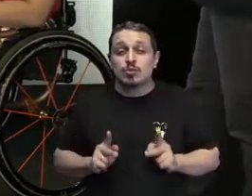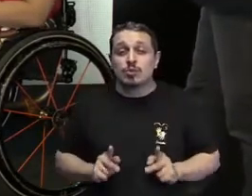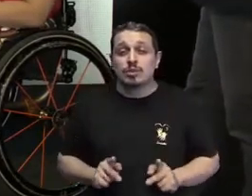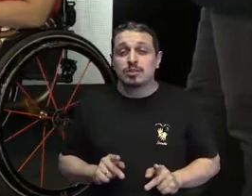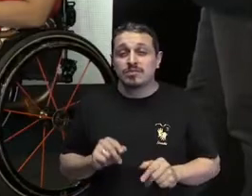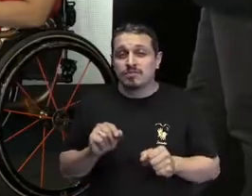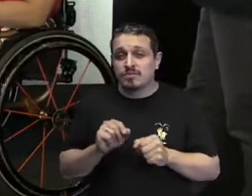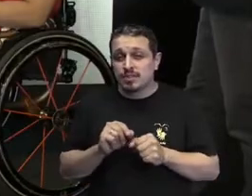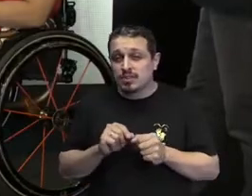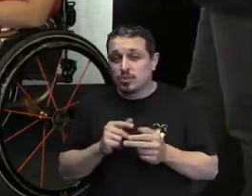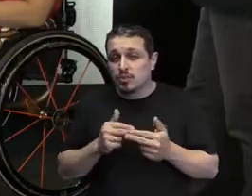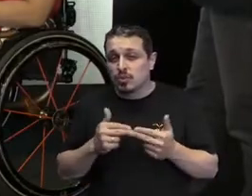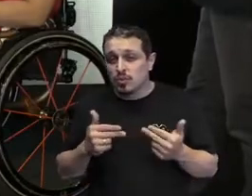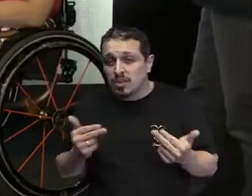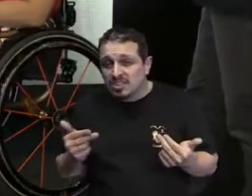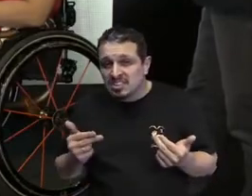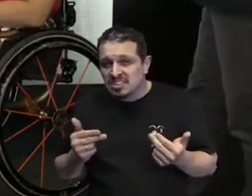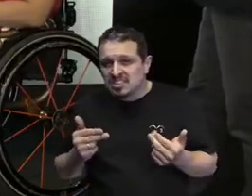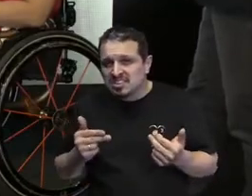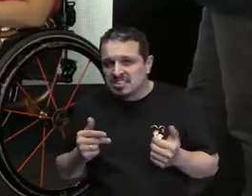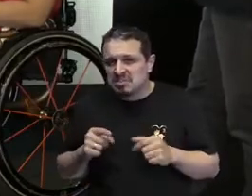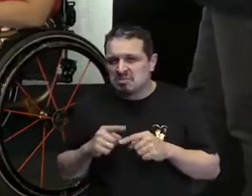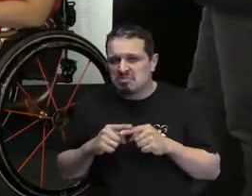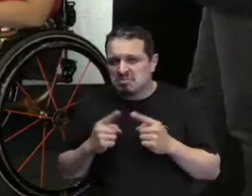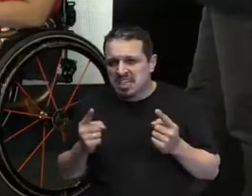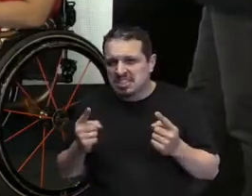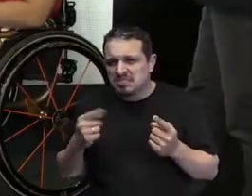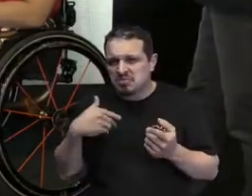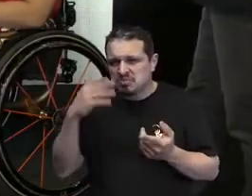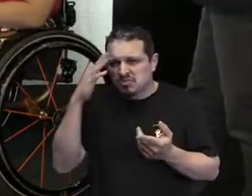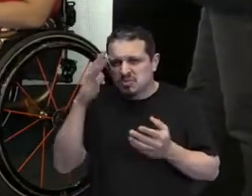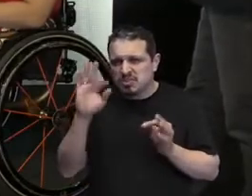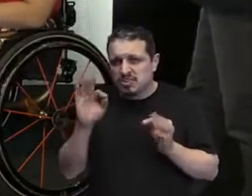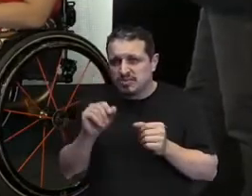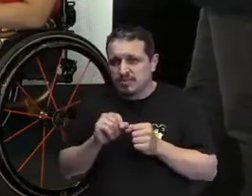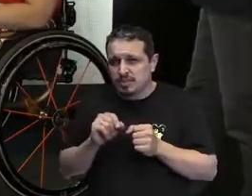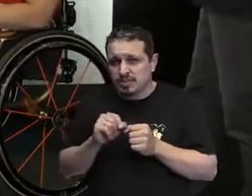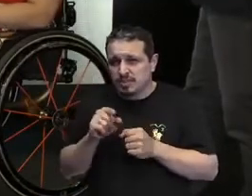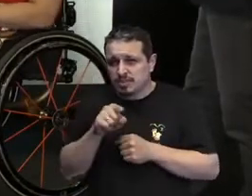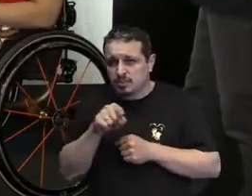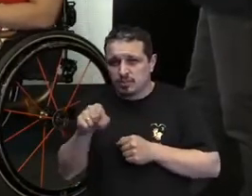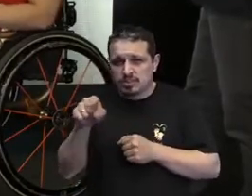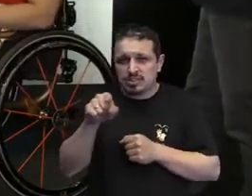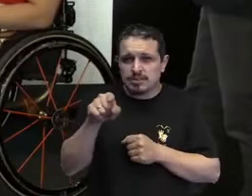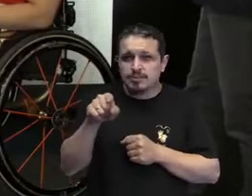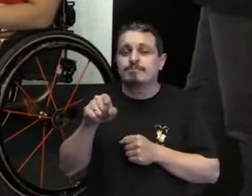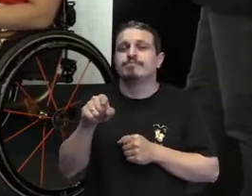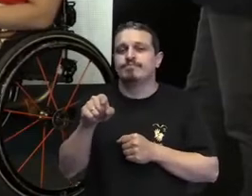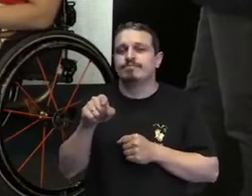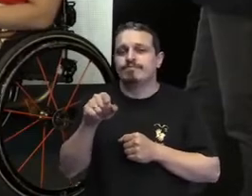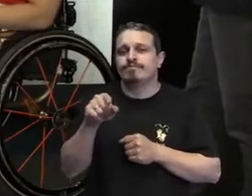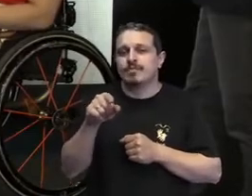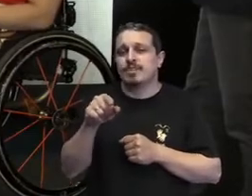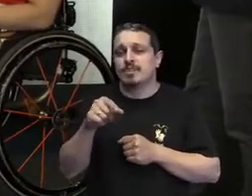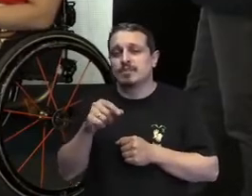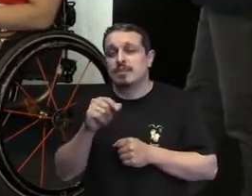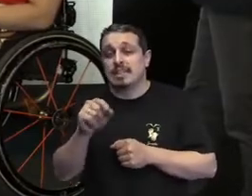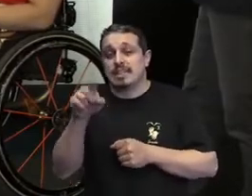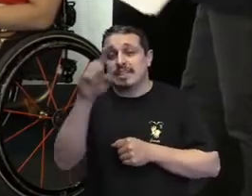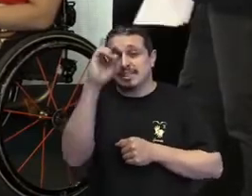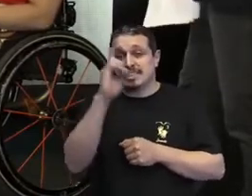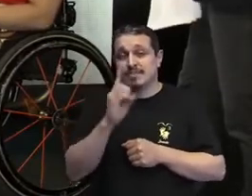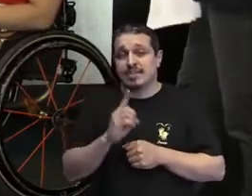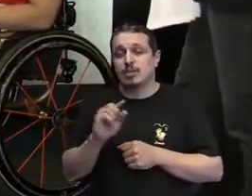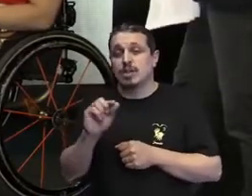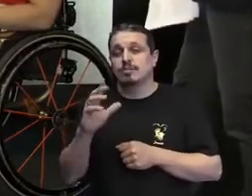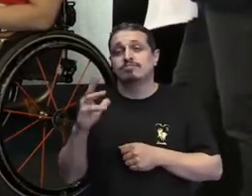absurdas do tipo, ai, mas se você fazer isso, se você fazer aquilo, nem parece que você tem uma deficiência, você é muito linda, você é igual a mim,